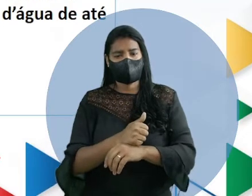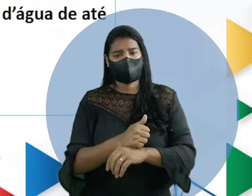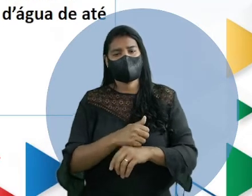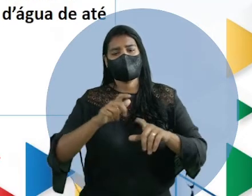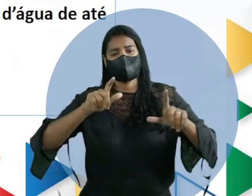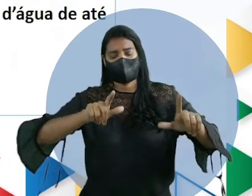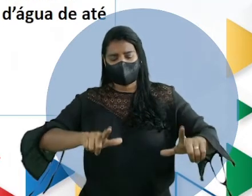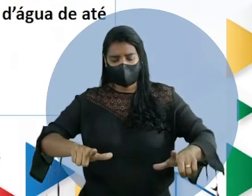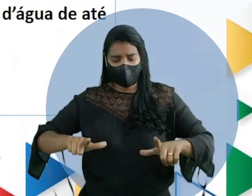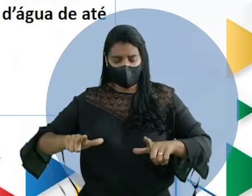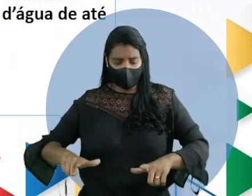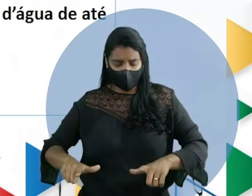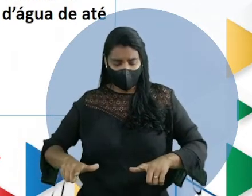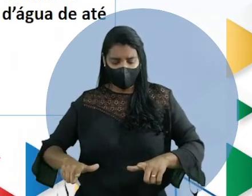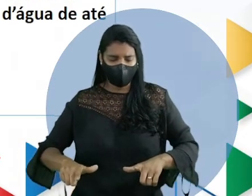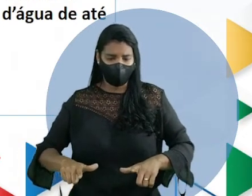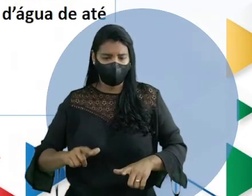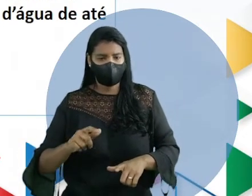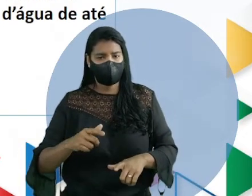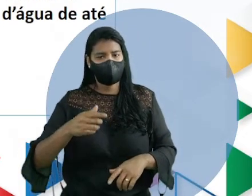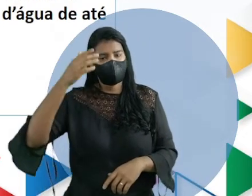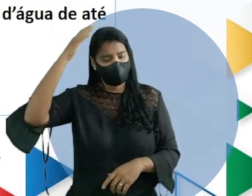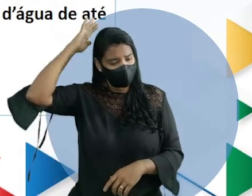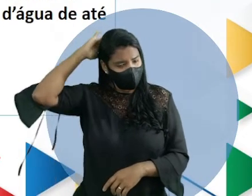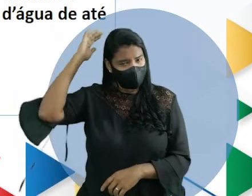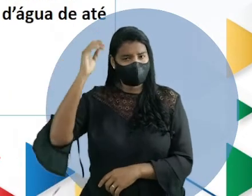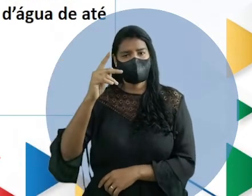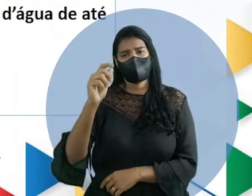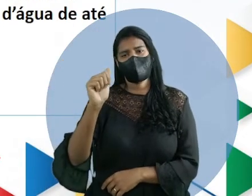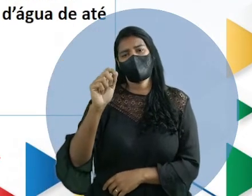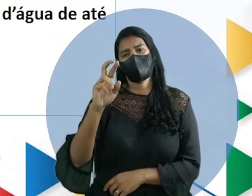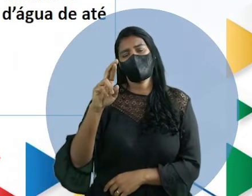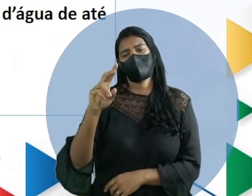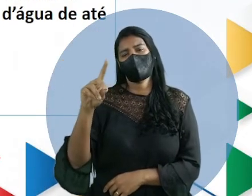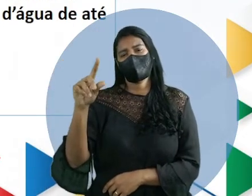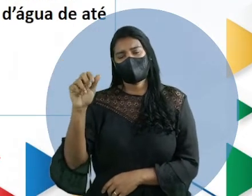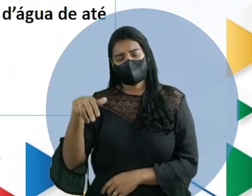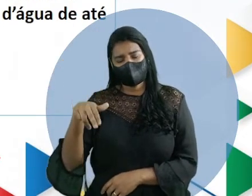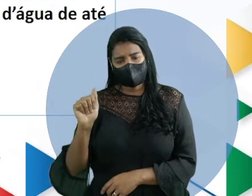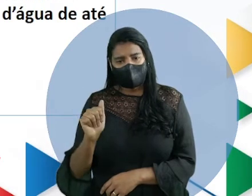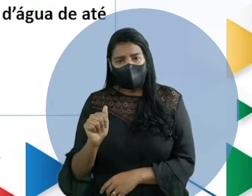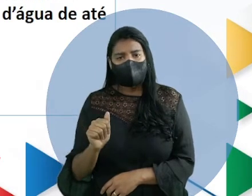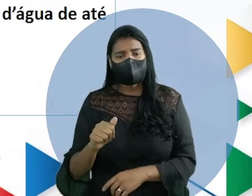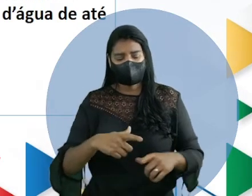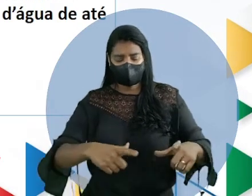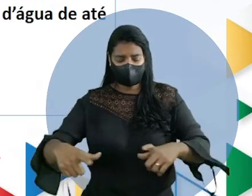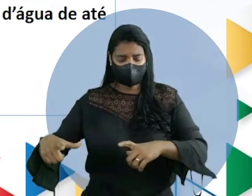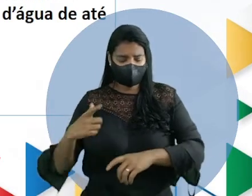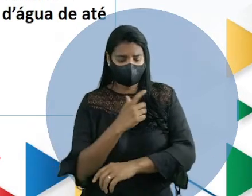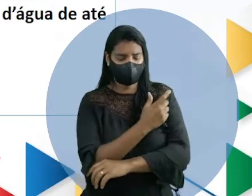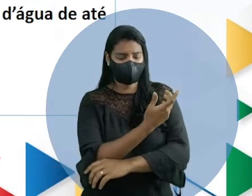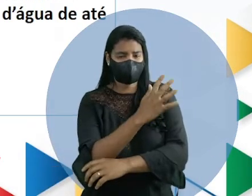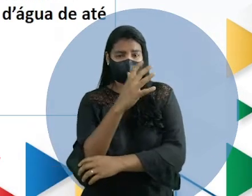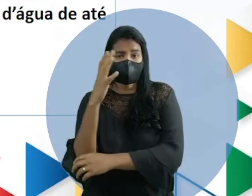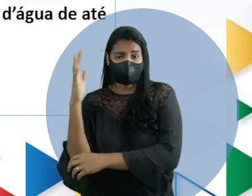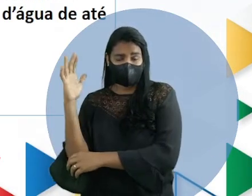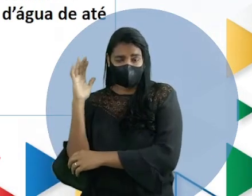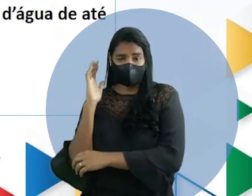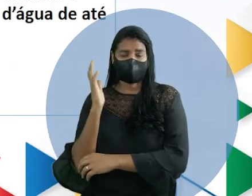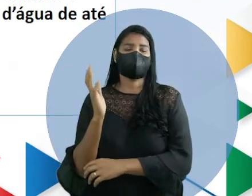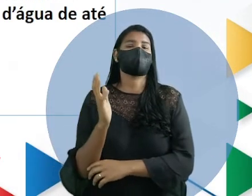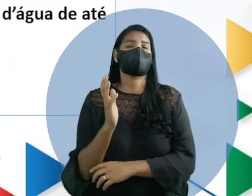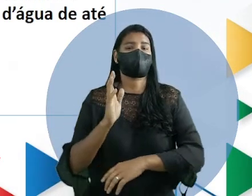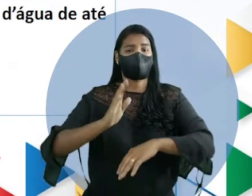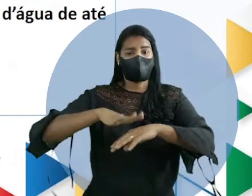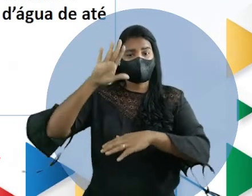gente, no extremo oeste do Paraná, em Voz de Iguaçu. É uma das maiores reservas florestais da América do Sul,